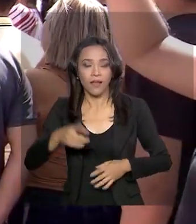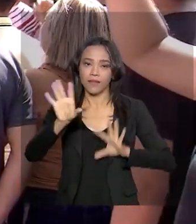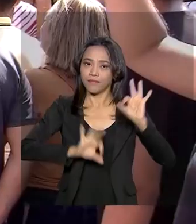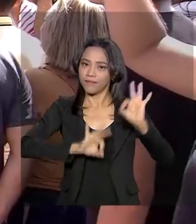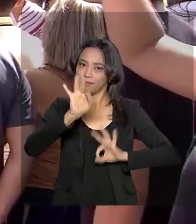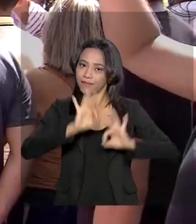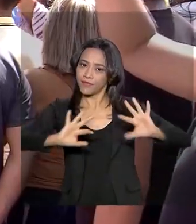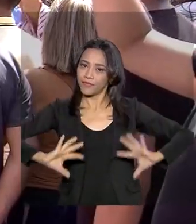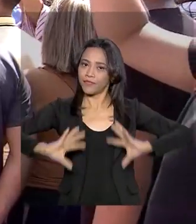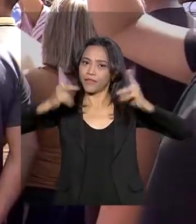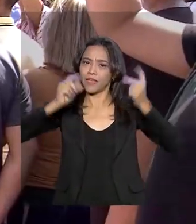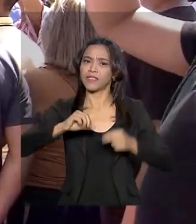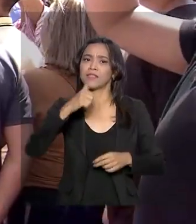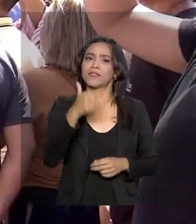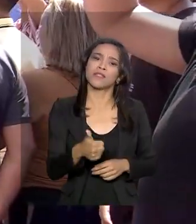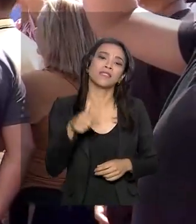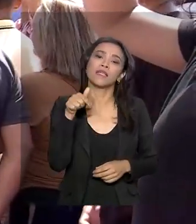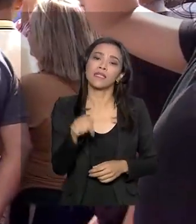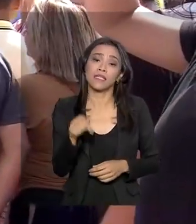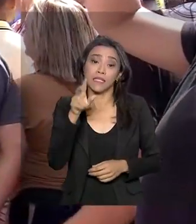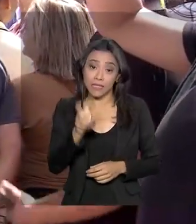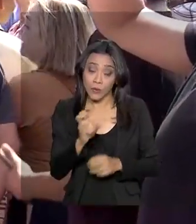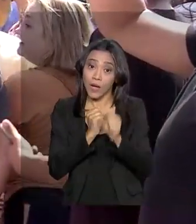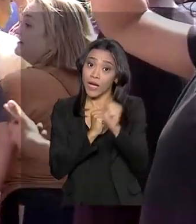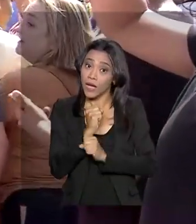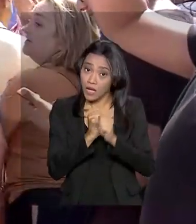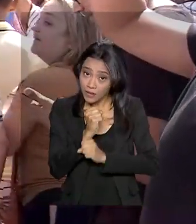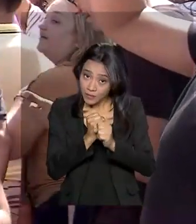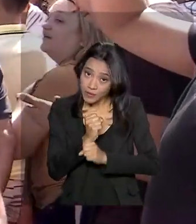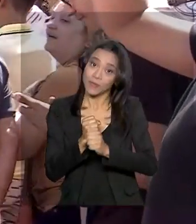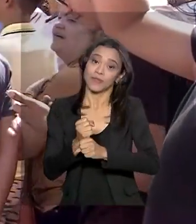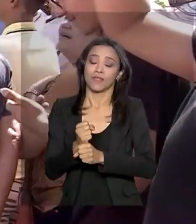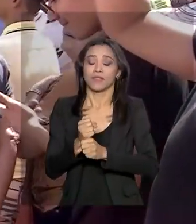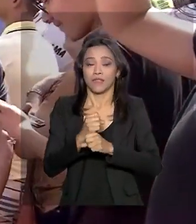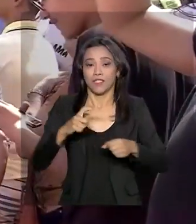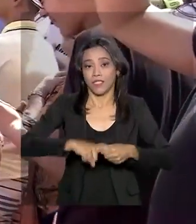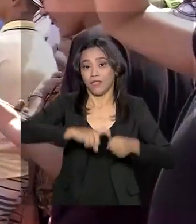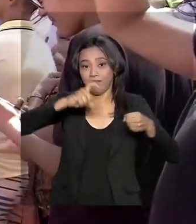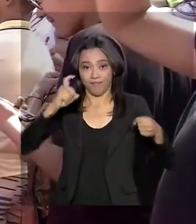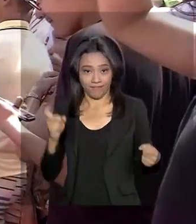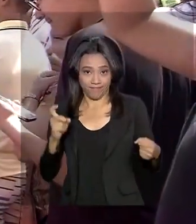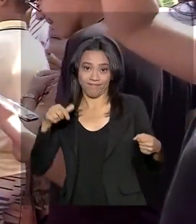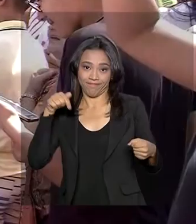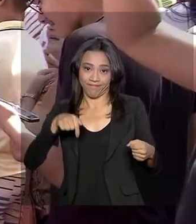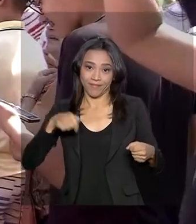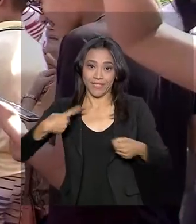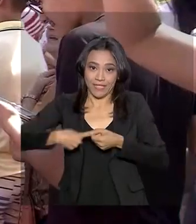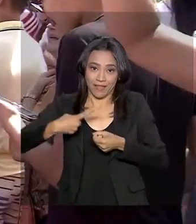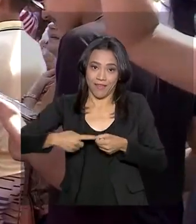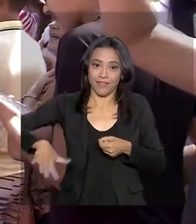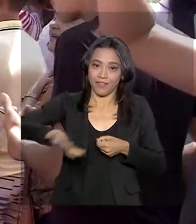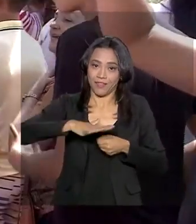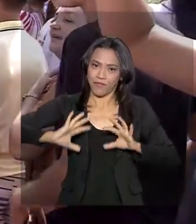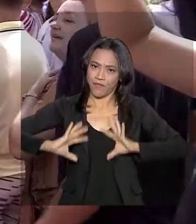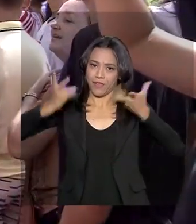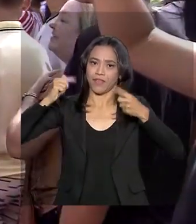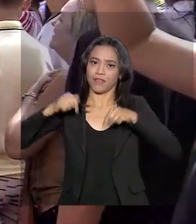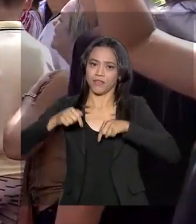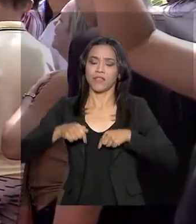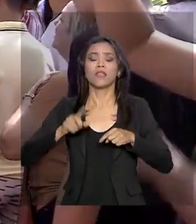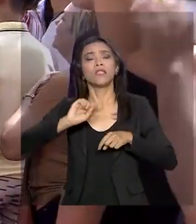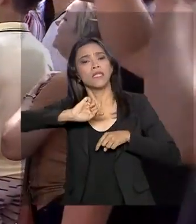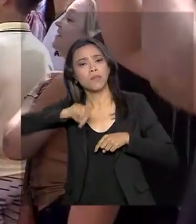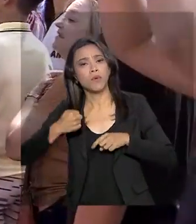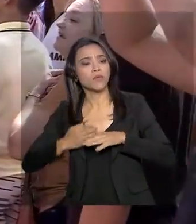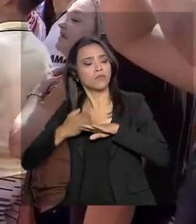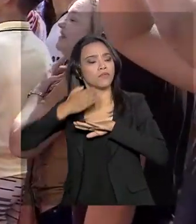de 175 anos de emancipação do município. E daqui do aeroporto o presidente segue para a inauguração de uma